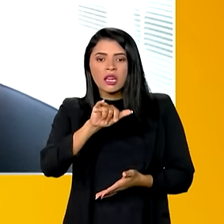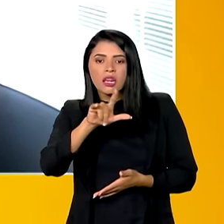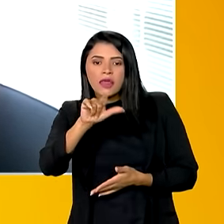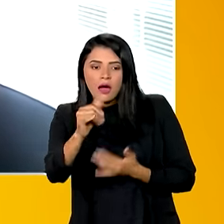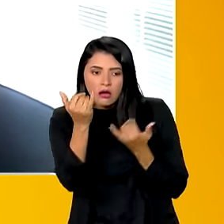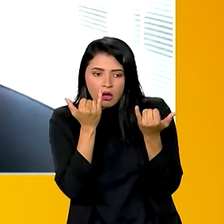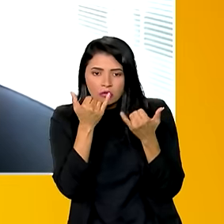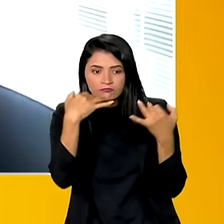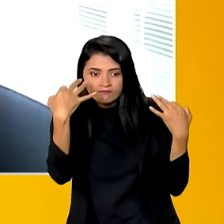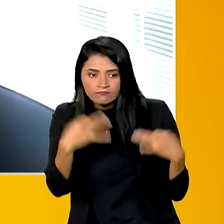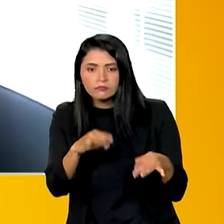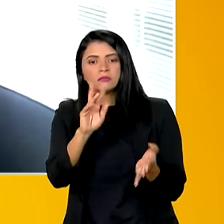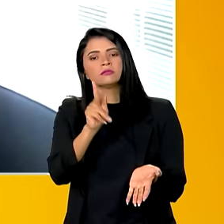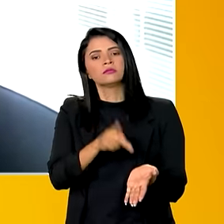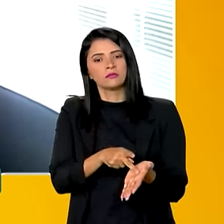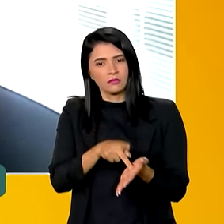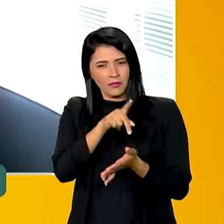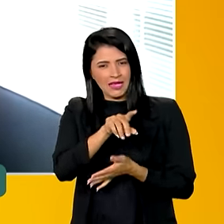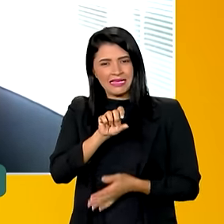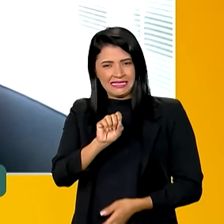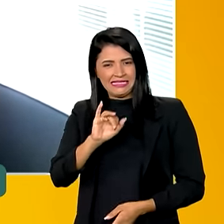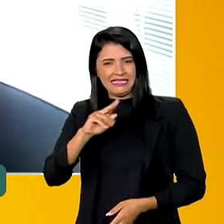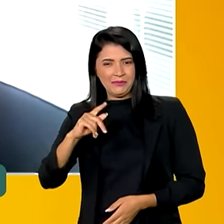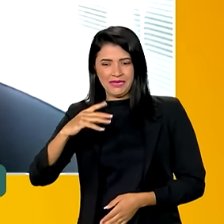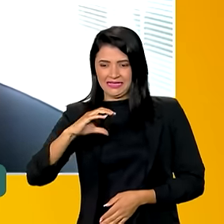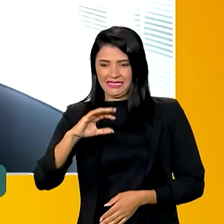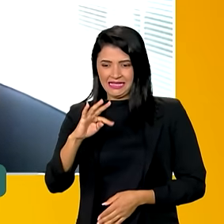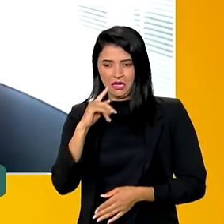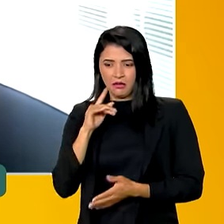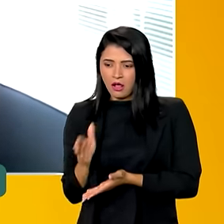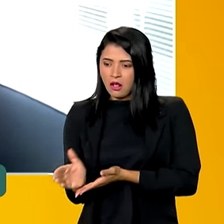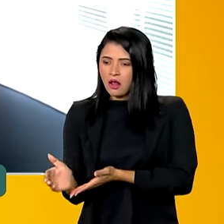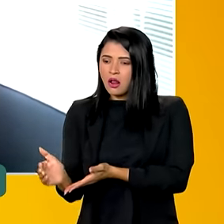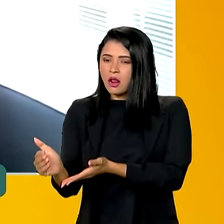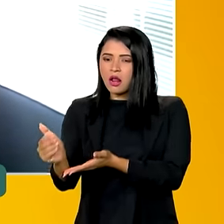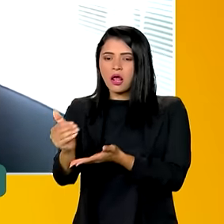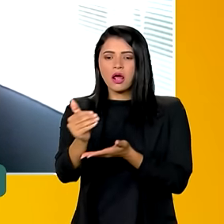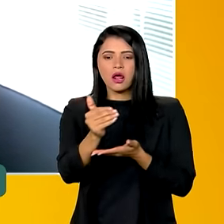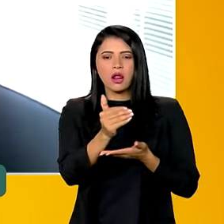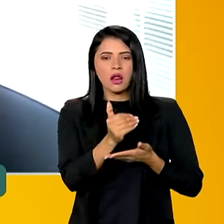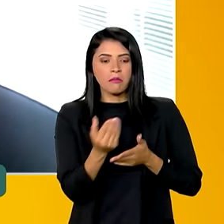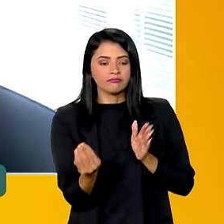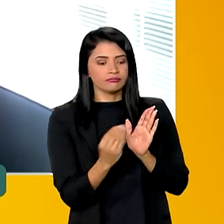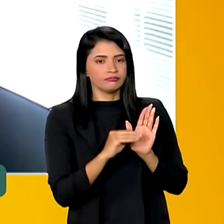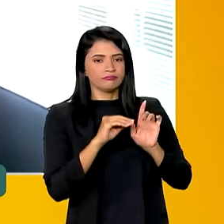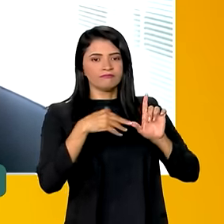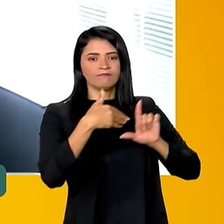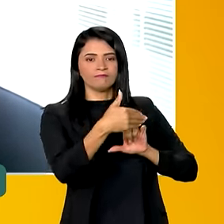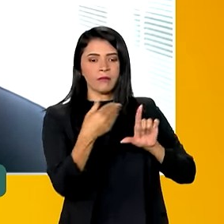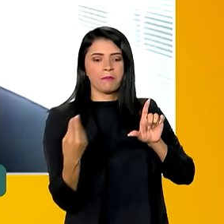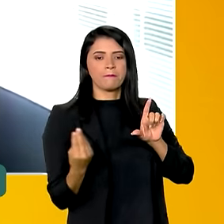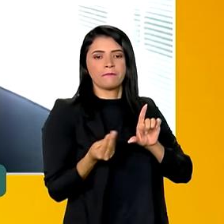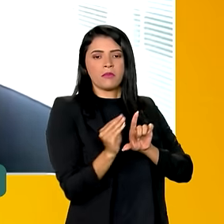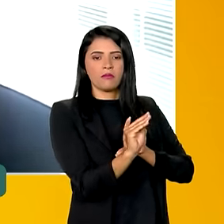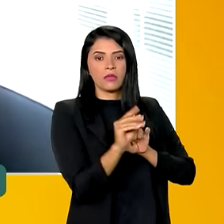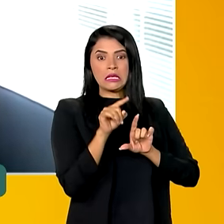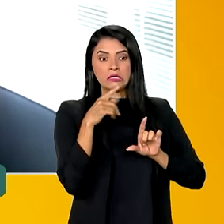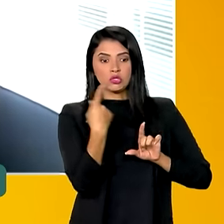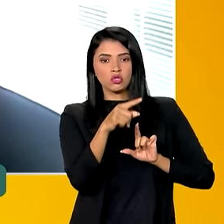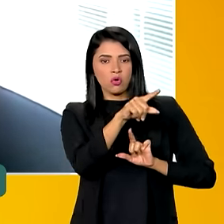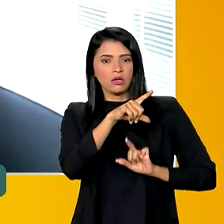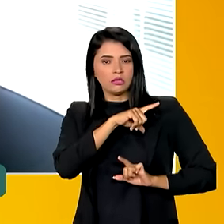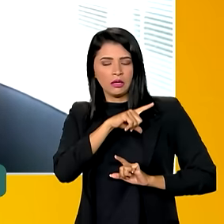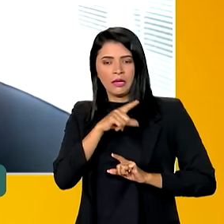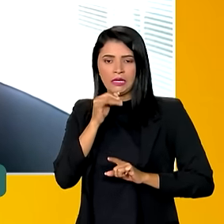esses dados que o CIPIA-CT recolhe, somente o CIPIA-CT tem, porque quando você tem qualquer